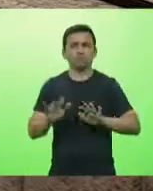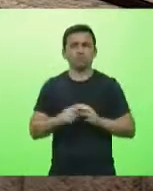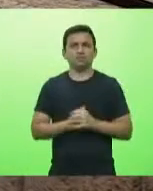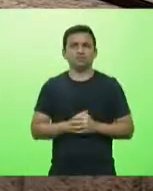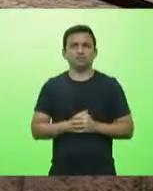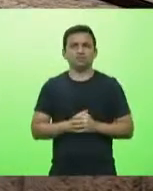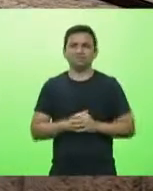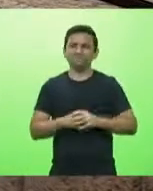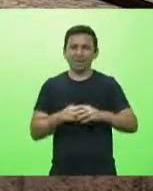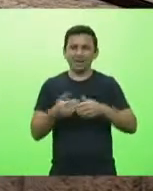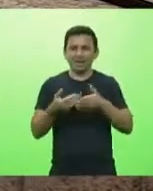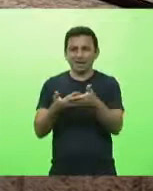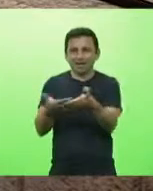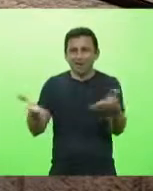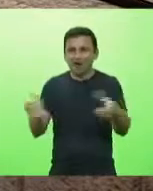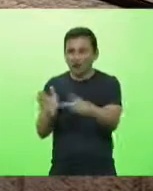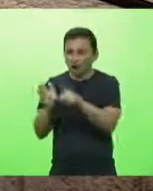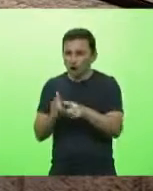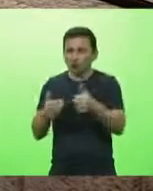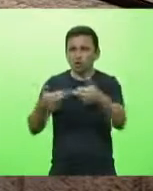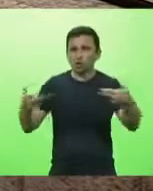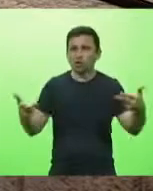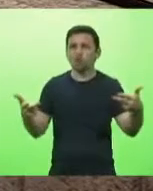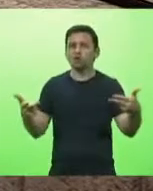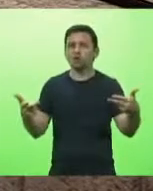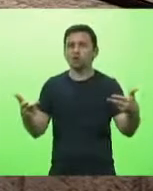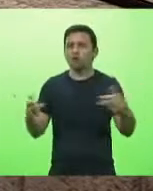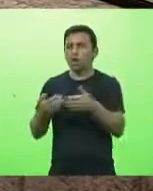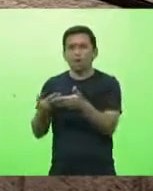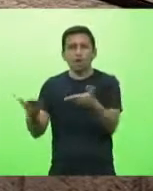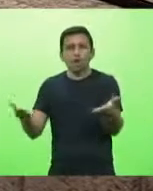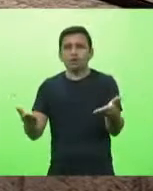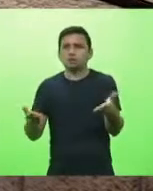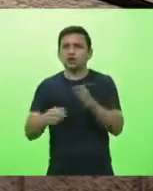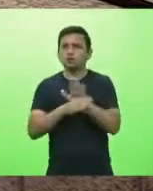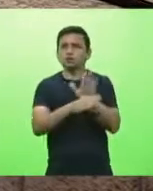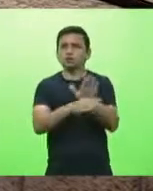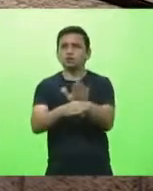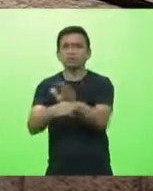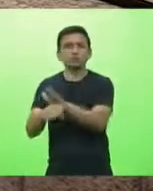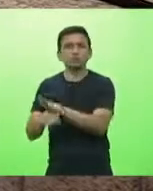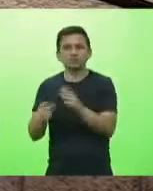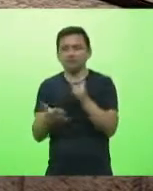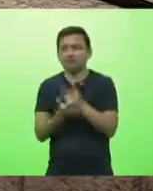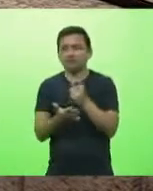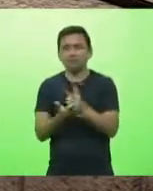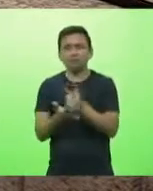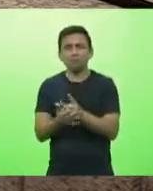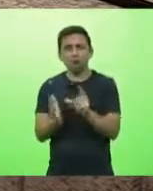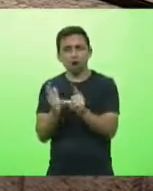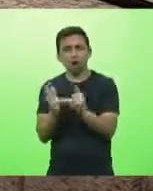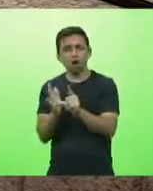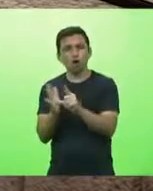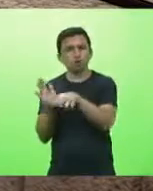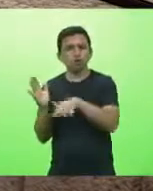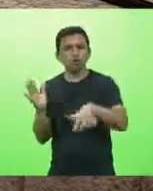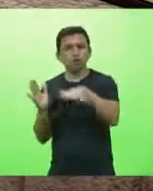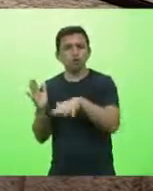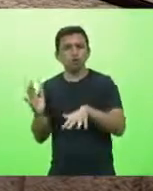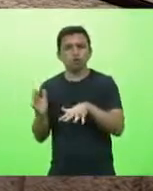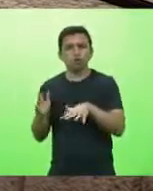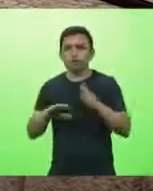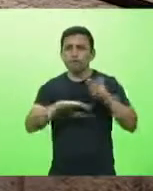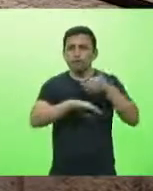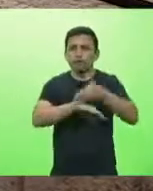que muitas vezes o governo quer fechar são os setores que colaboram deputado Berlanda as lojas que estão por aí você vai nas